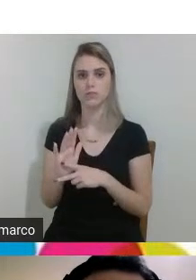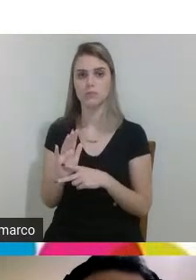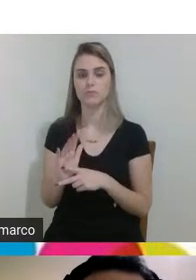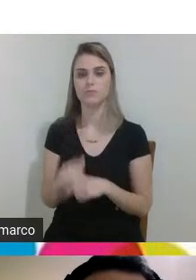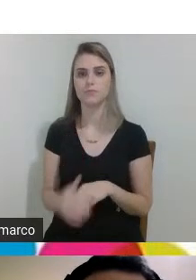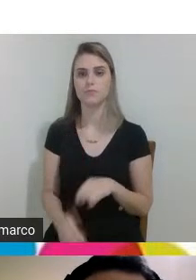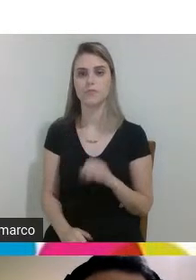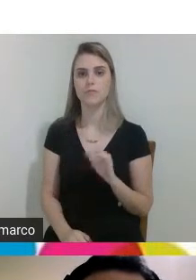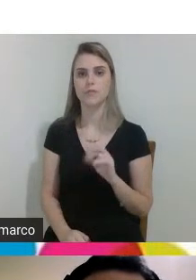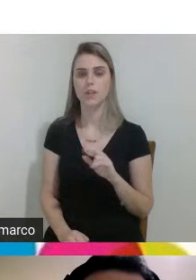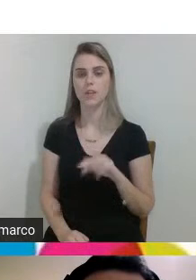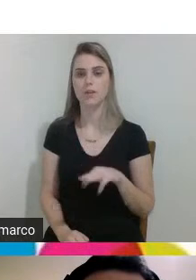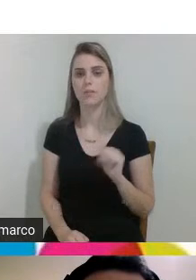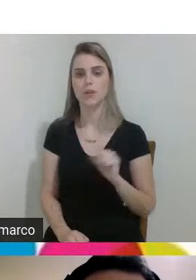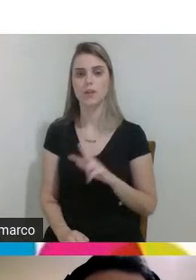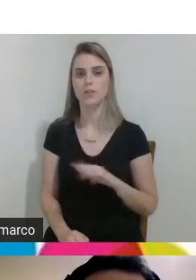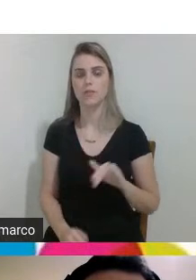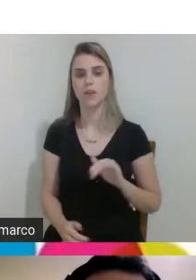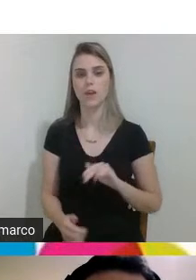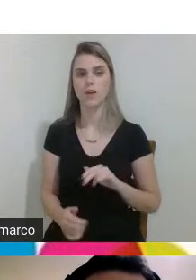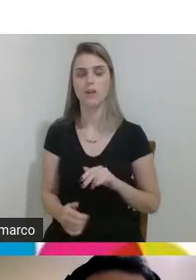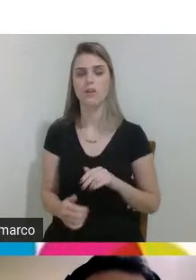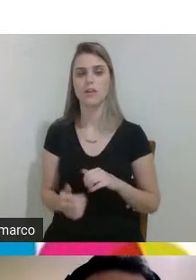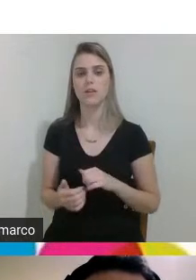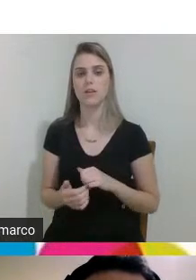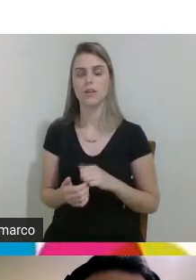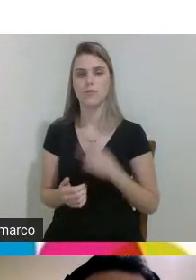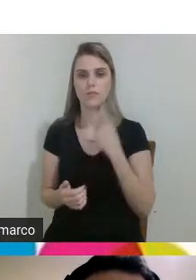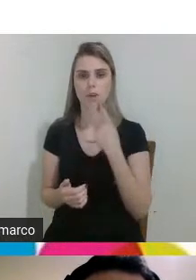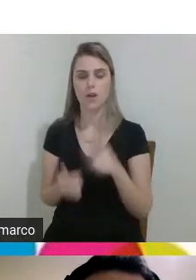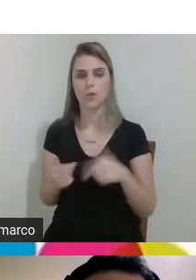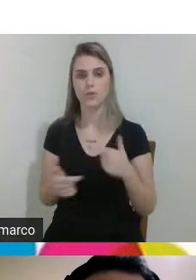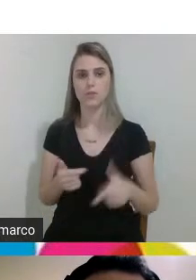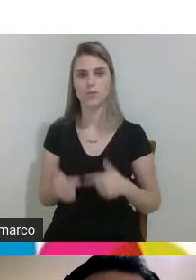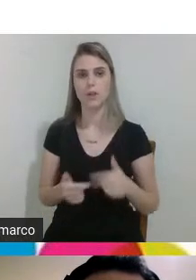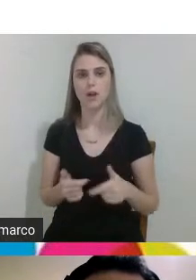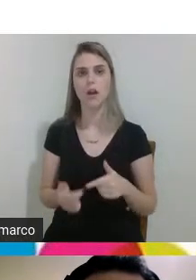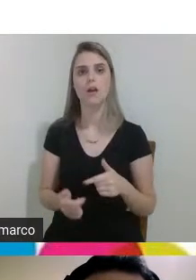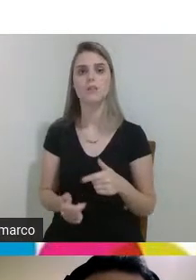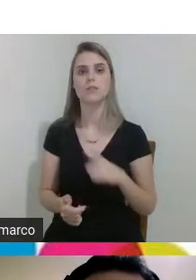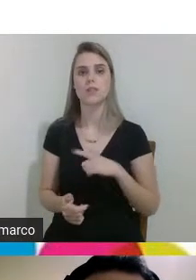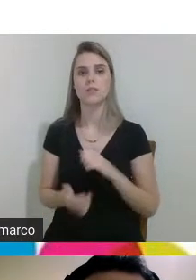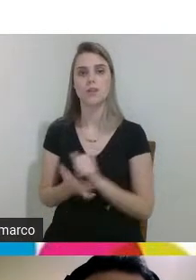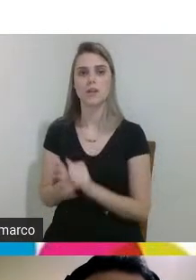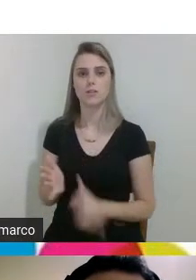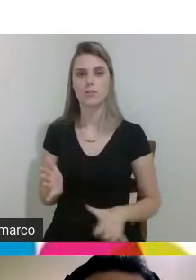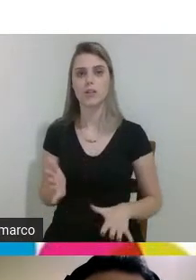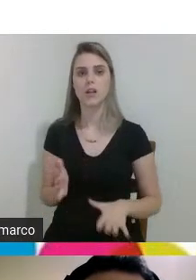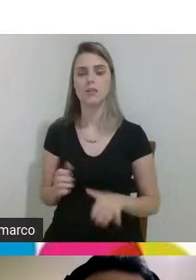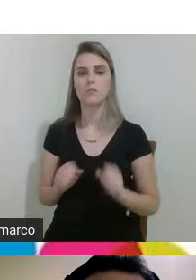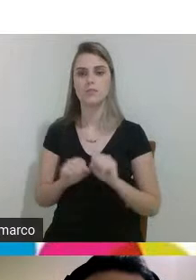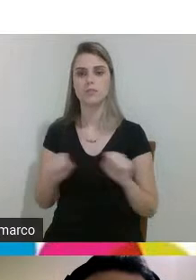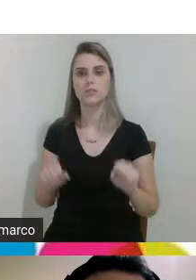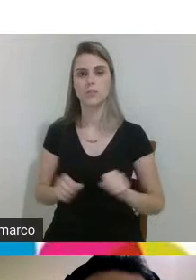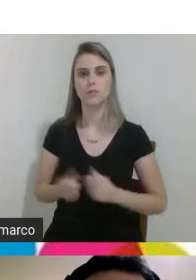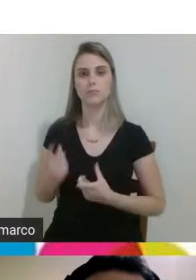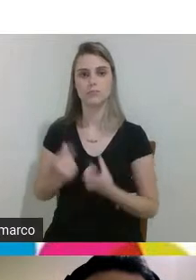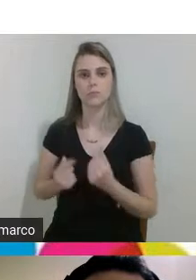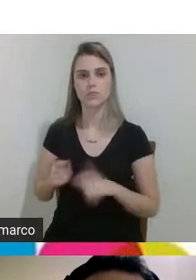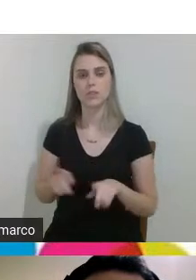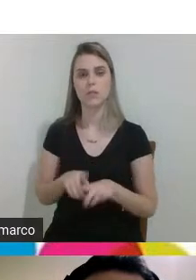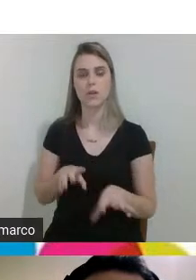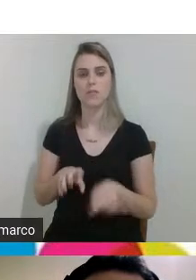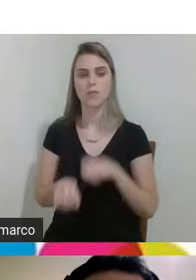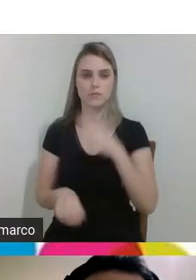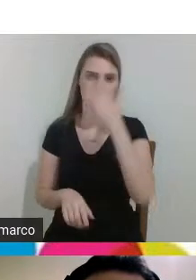defender na semana que vem o trabalho dela ela está fazendo uma atividade sobre sistema monetário e a formação do